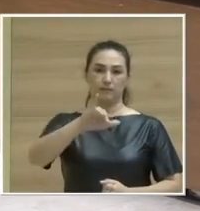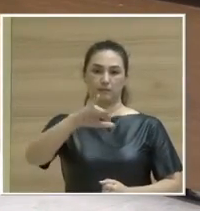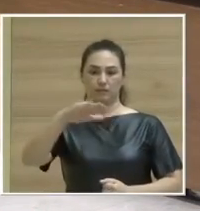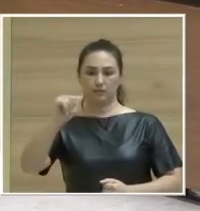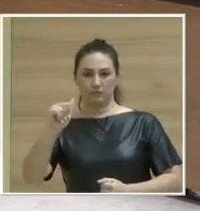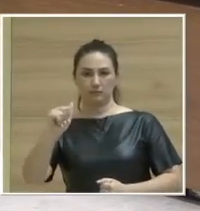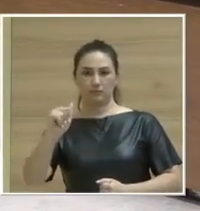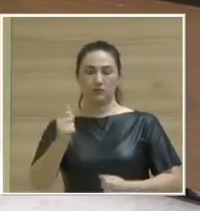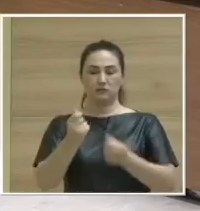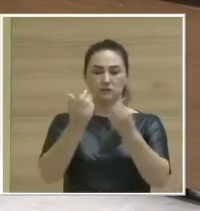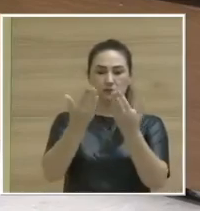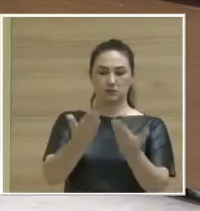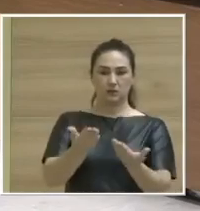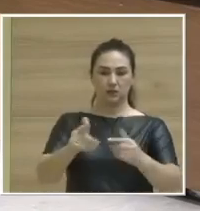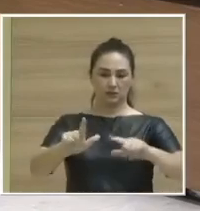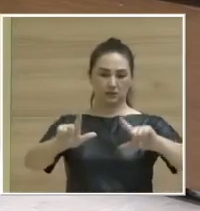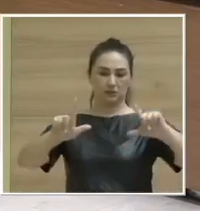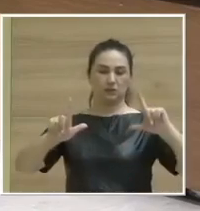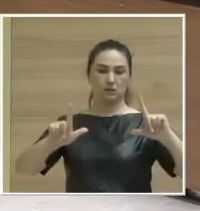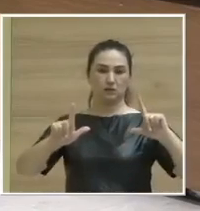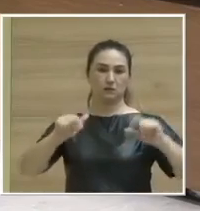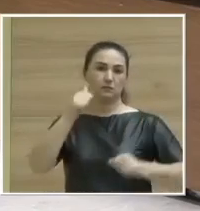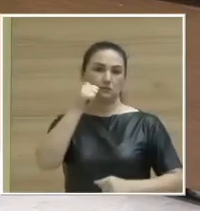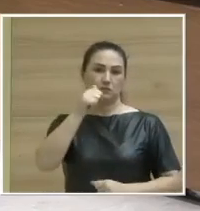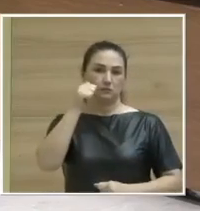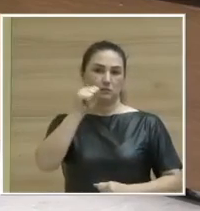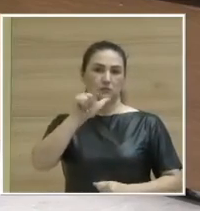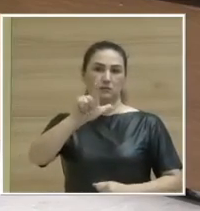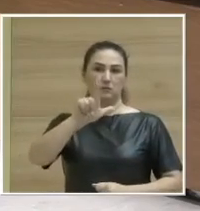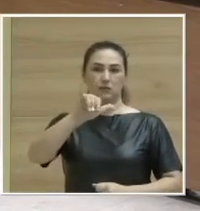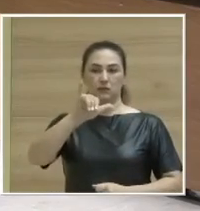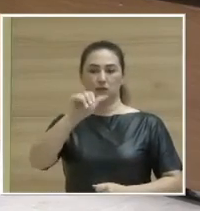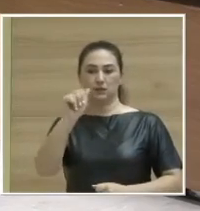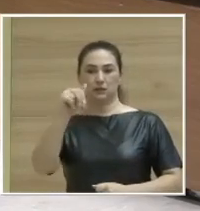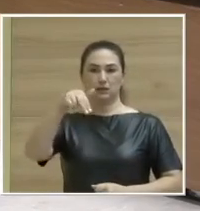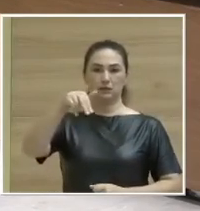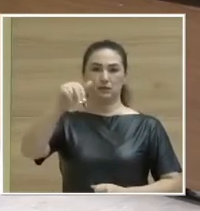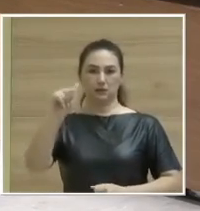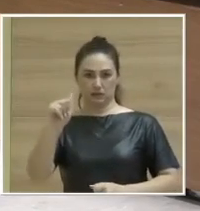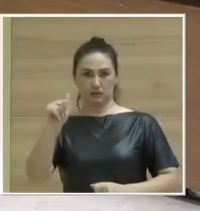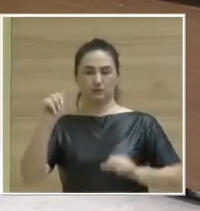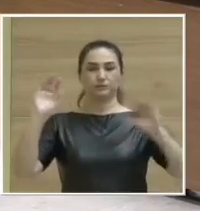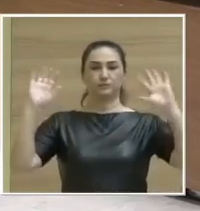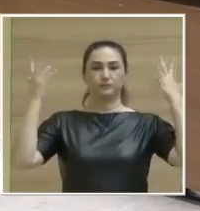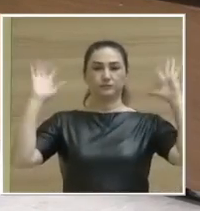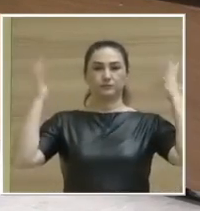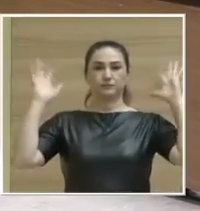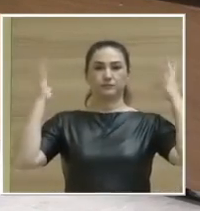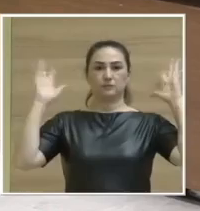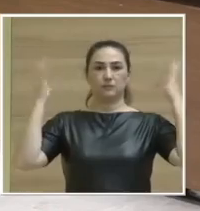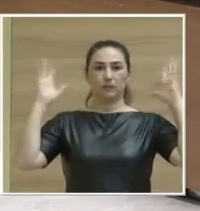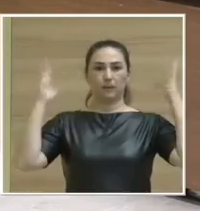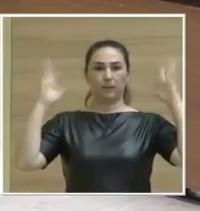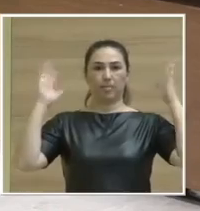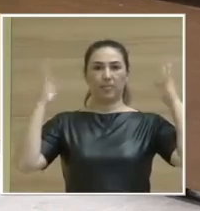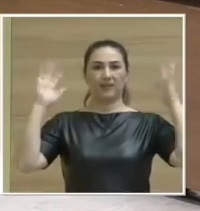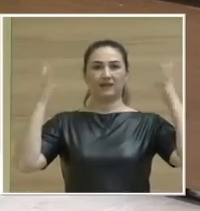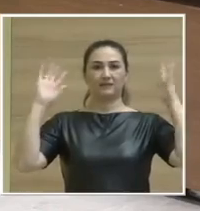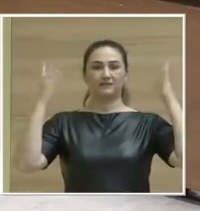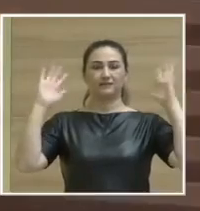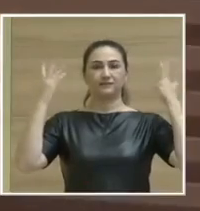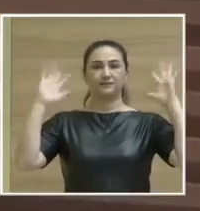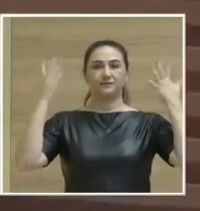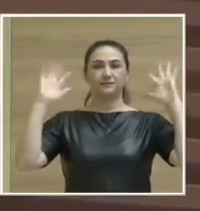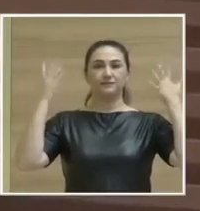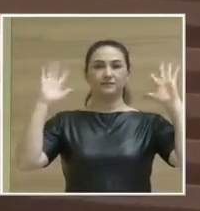Por muito tempo foi líder regional das APAIs, diretor em Pato Branco, esteve junto às entidades que sempre defenderam as escolas